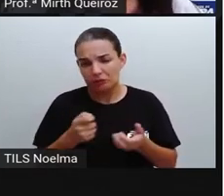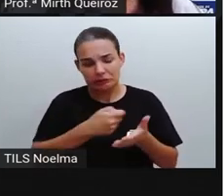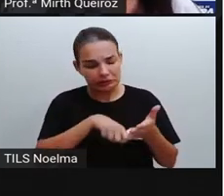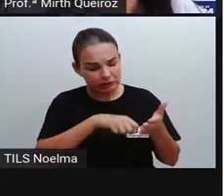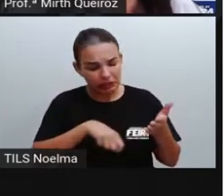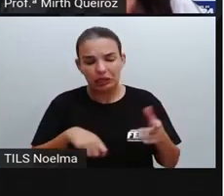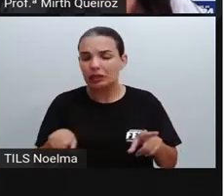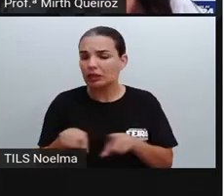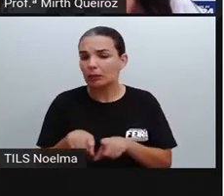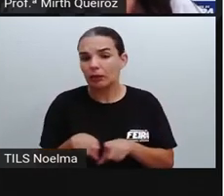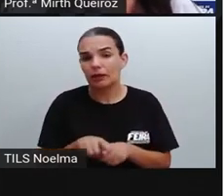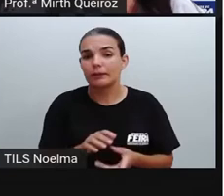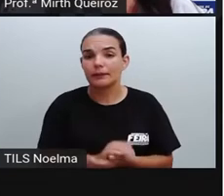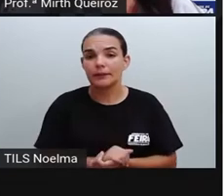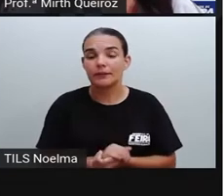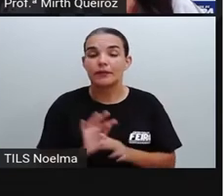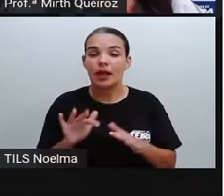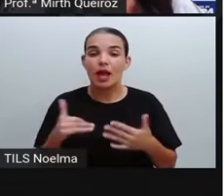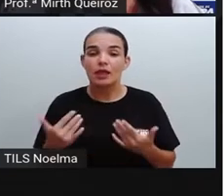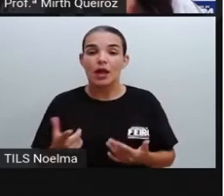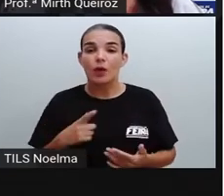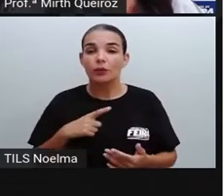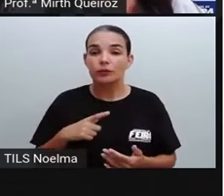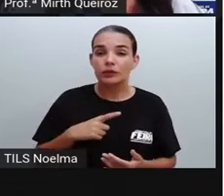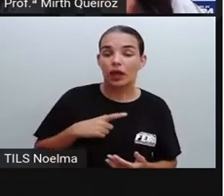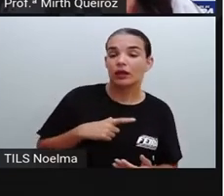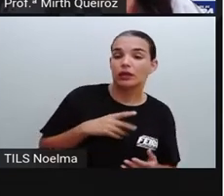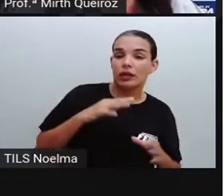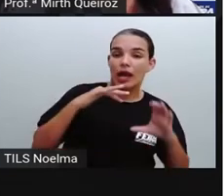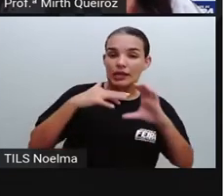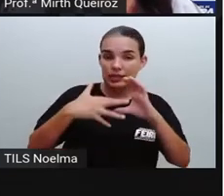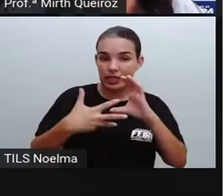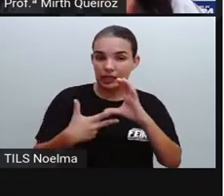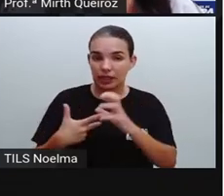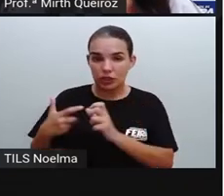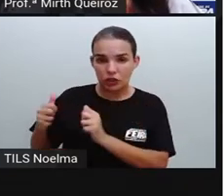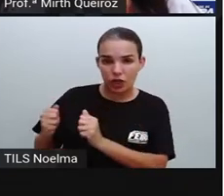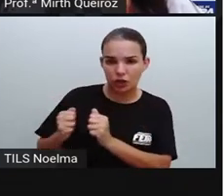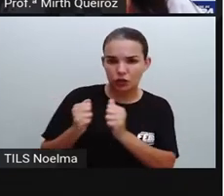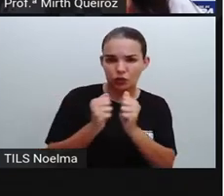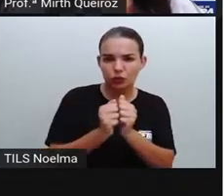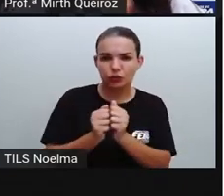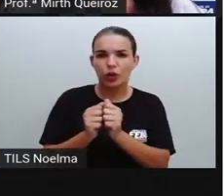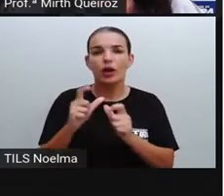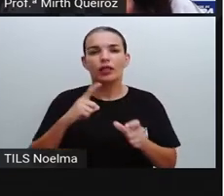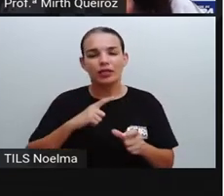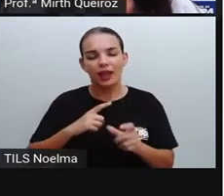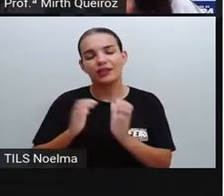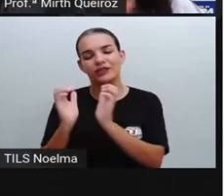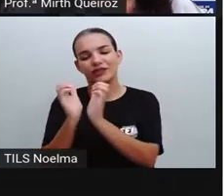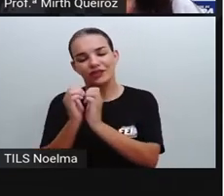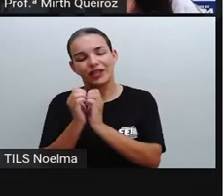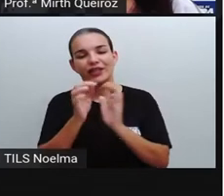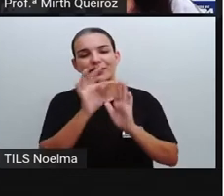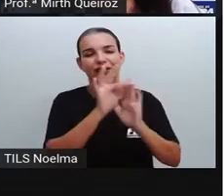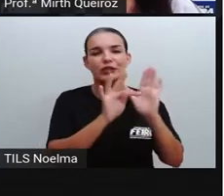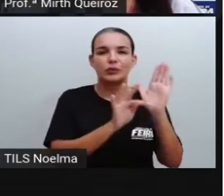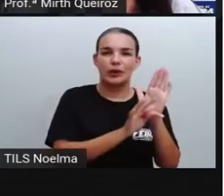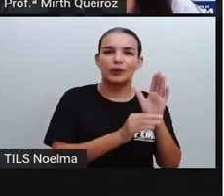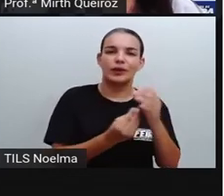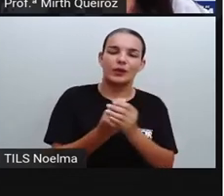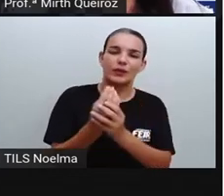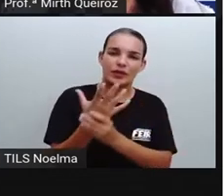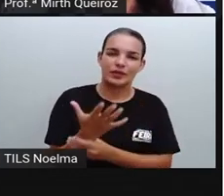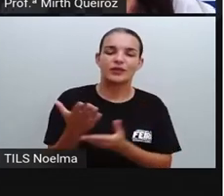oral. Esses aspectos em conjunto concretizam-se em forma de gêneros textuais. E aí vai dar origem